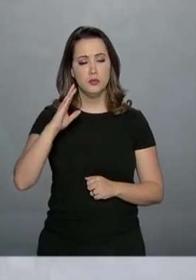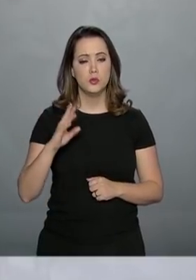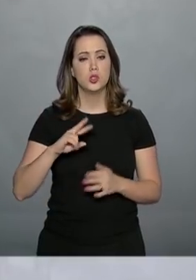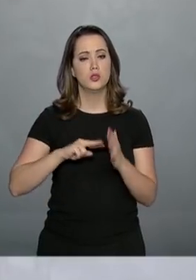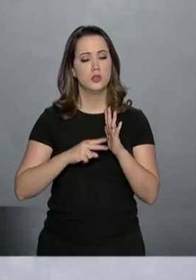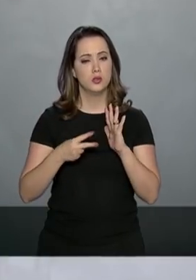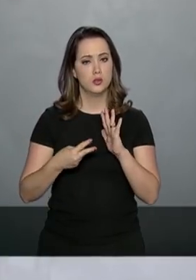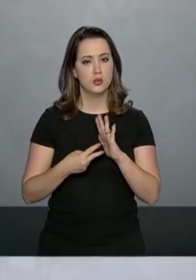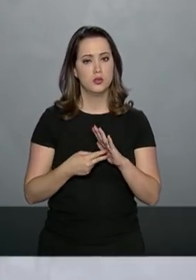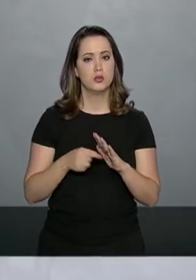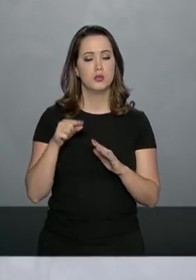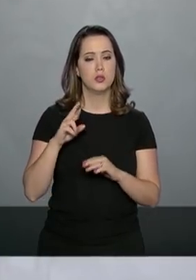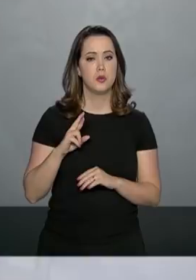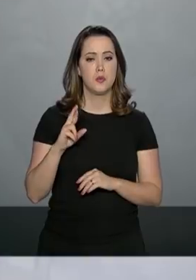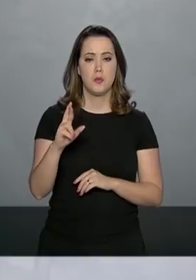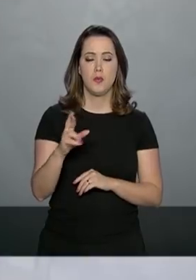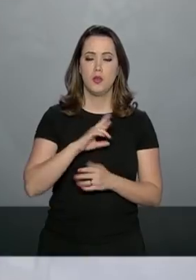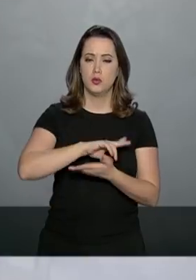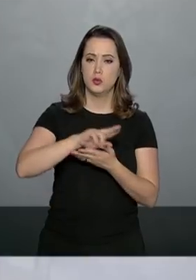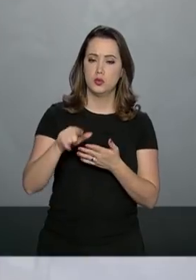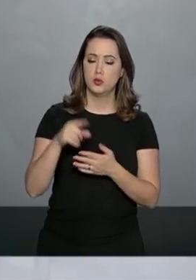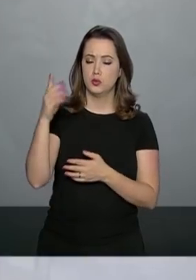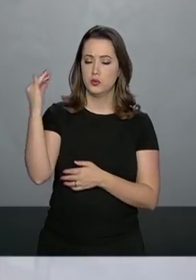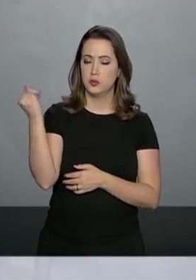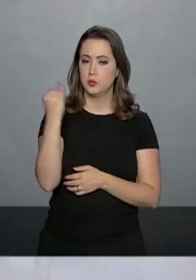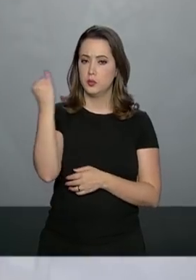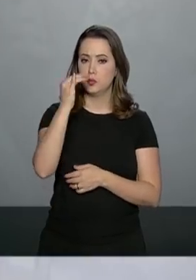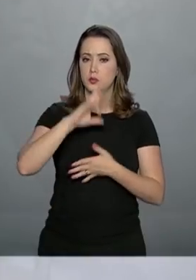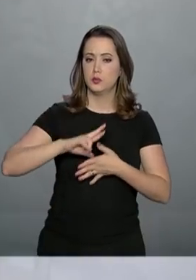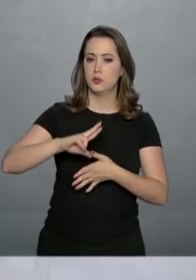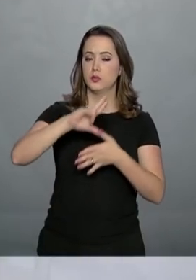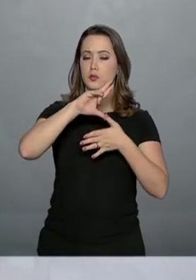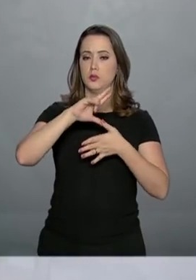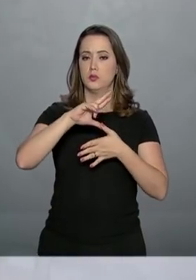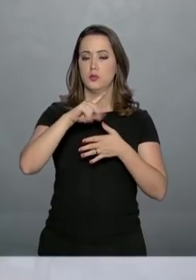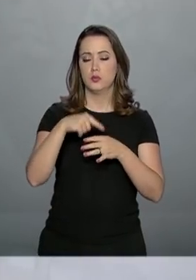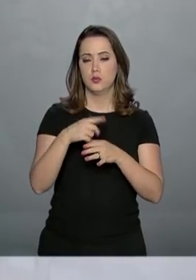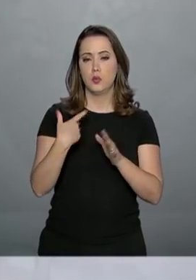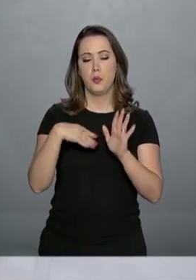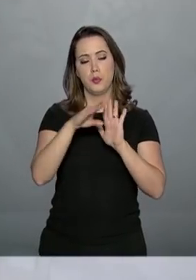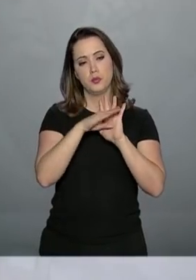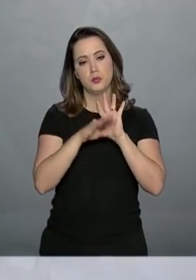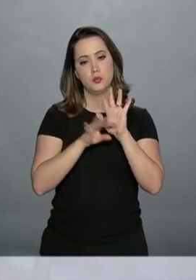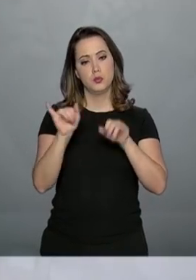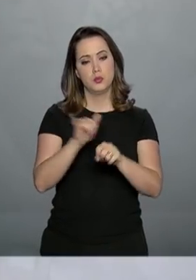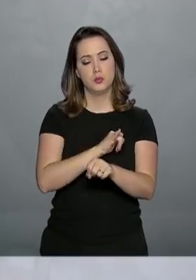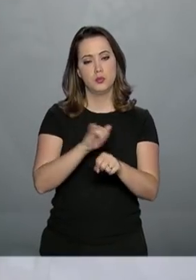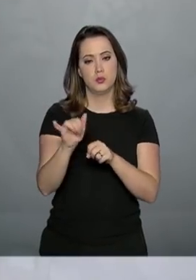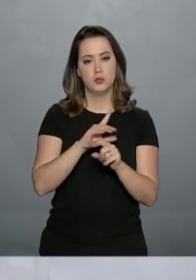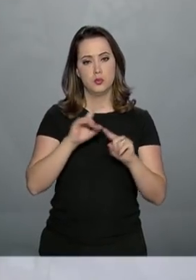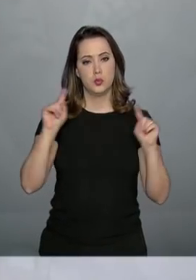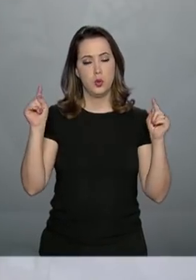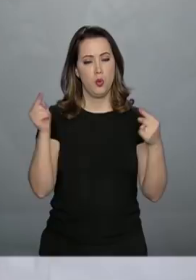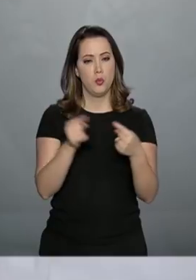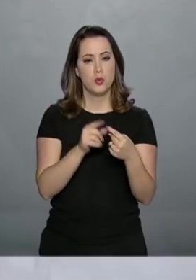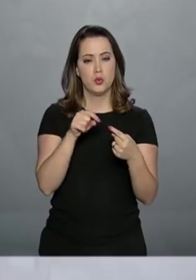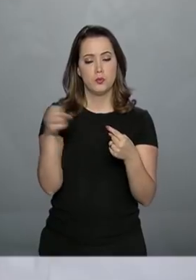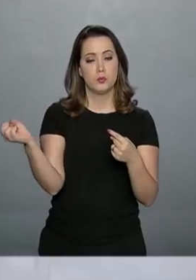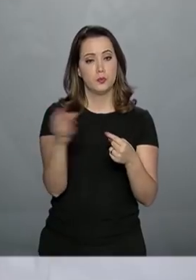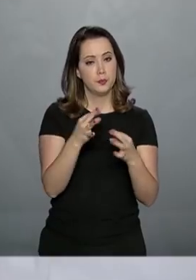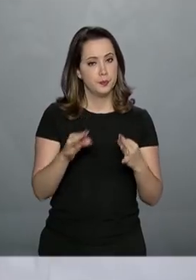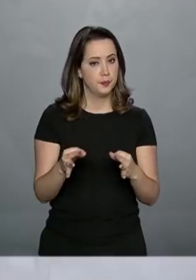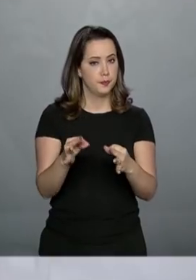significativa dos investimentos militares na América Latina, com projetos estratégicos voltados à modernização